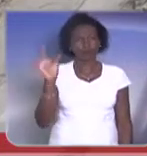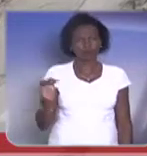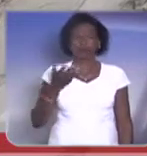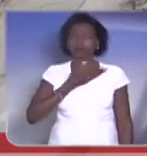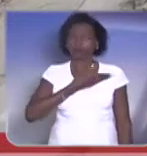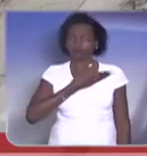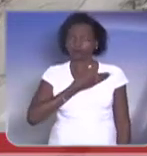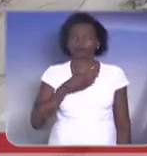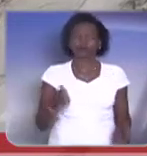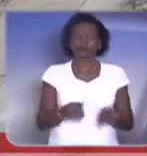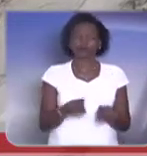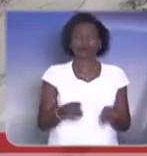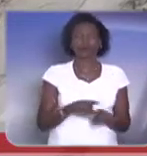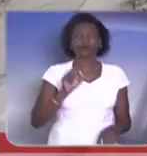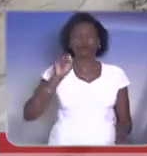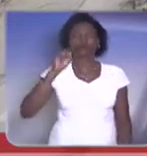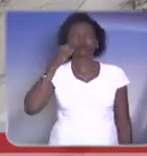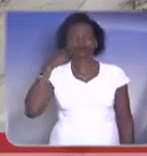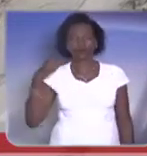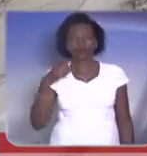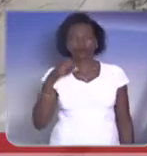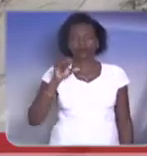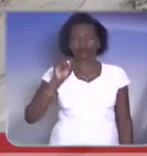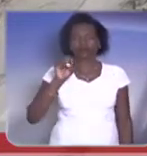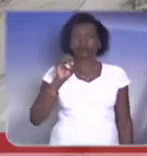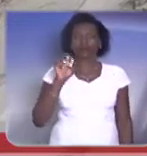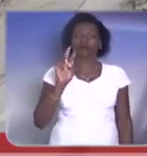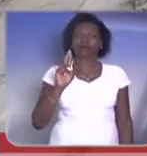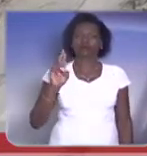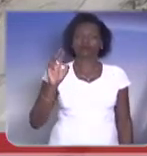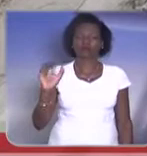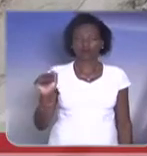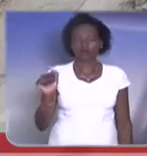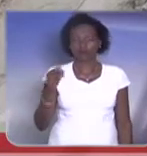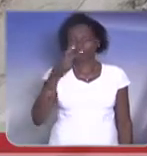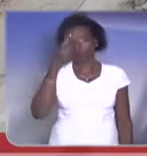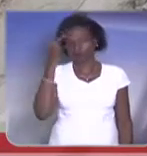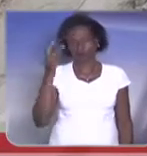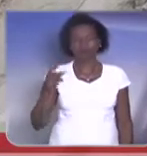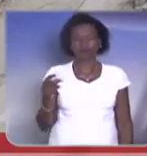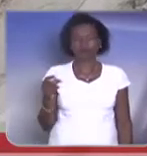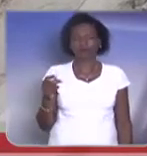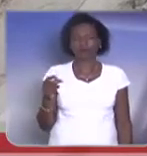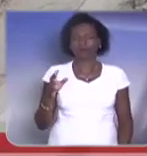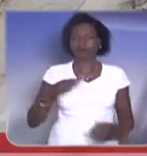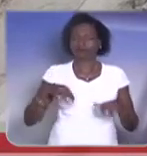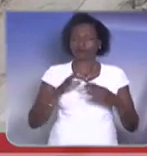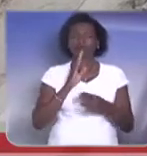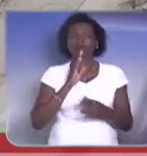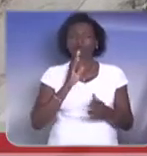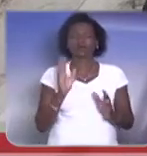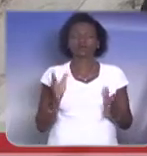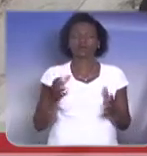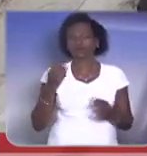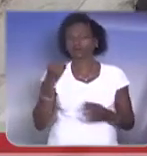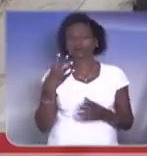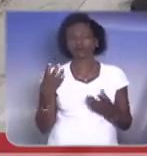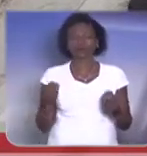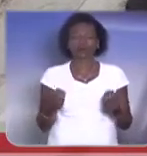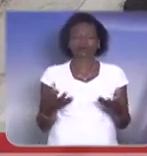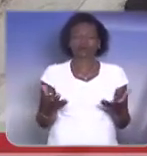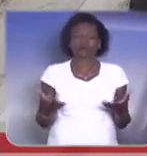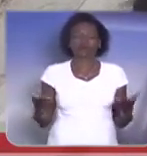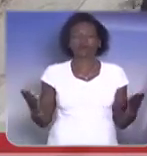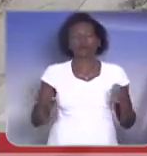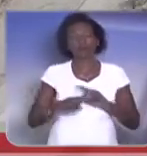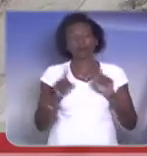Nosso amigo também, o senador José Serra, uma pessoa acima de qualquer apresentação, uma pessoa que todos conhecem. Mas eu quero aqui fazer um apelo